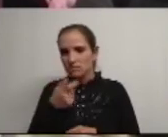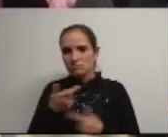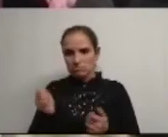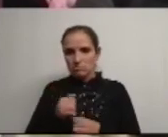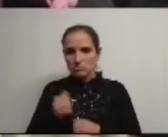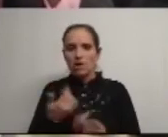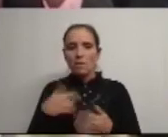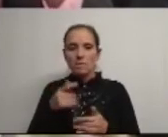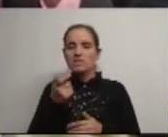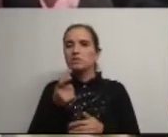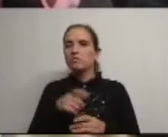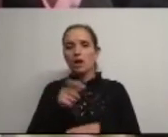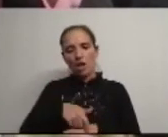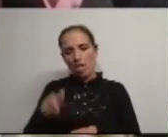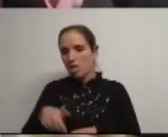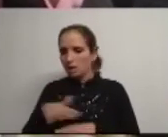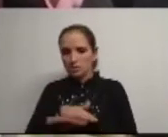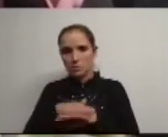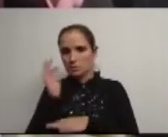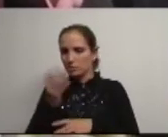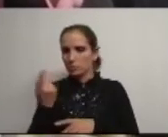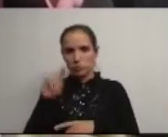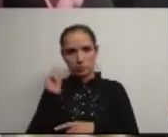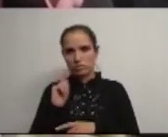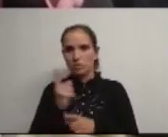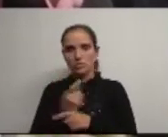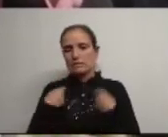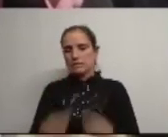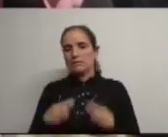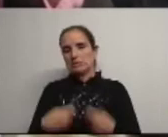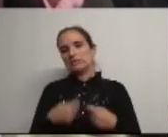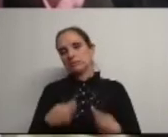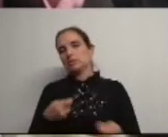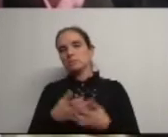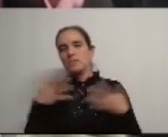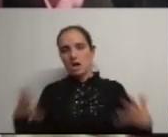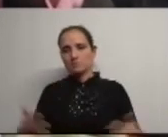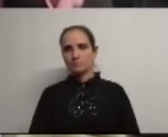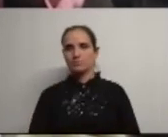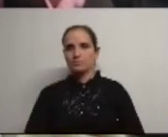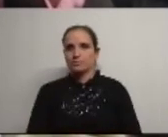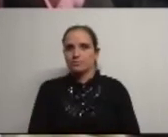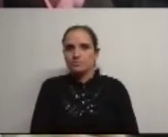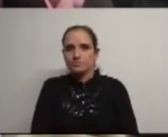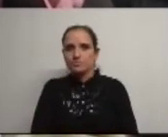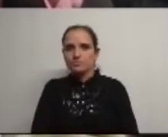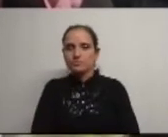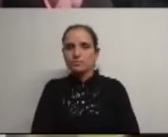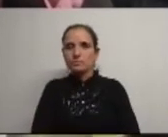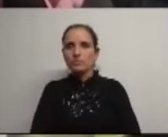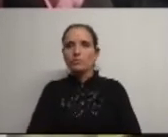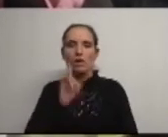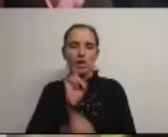mas grelhas não porque é um custo muito grande teríamos sempre a